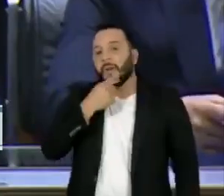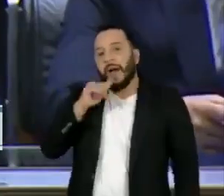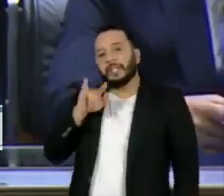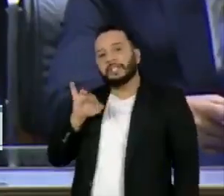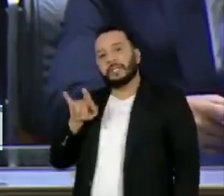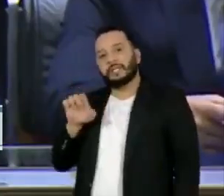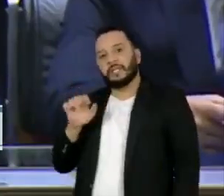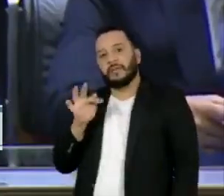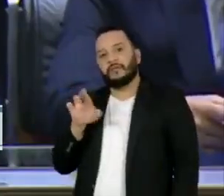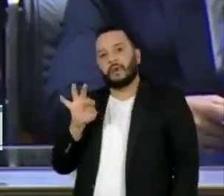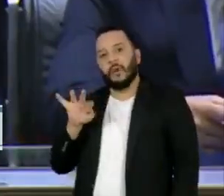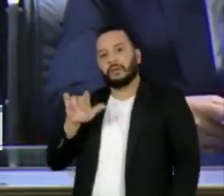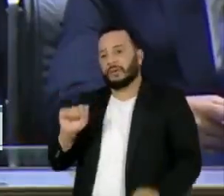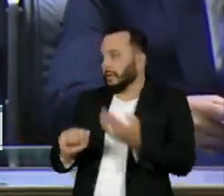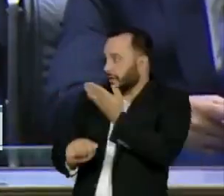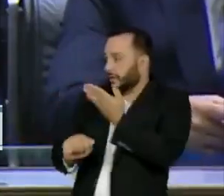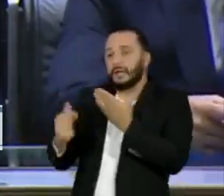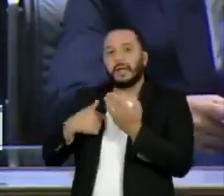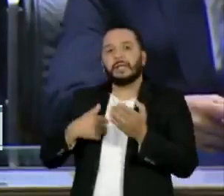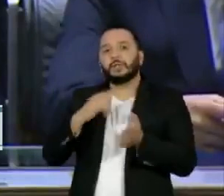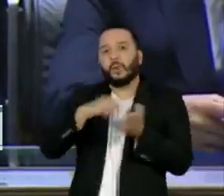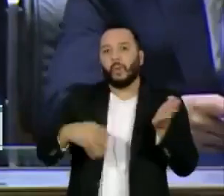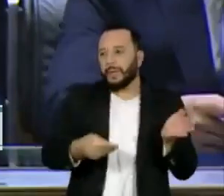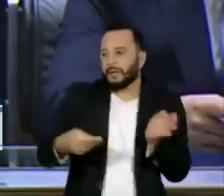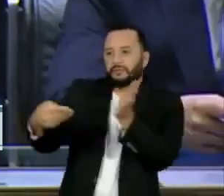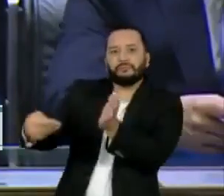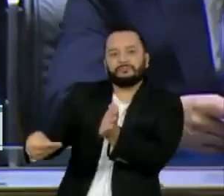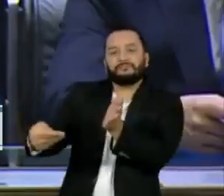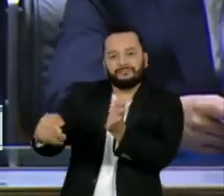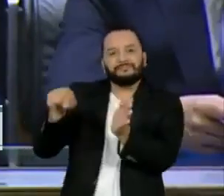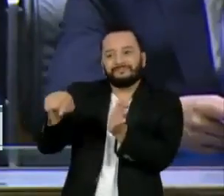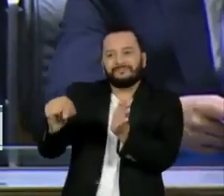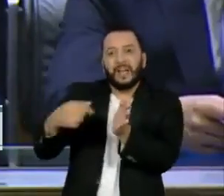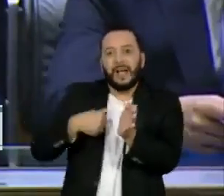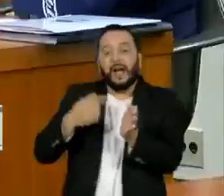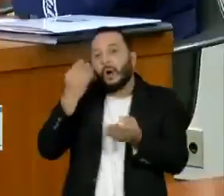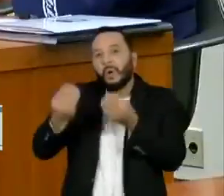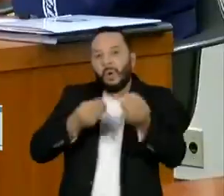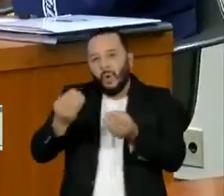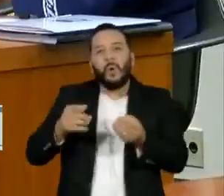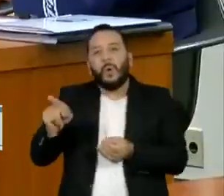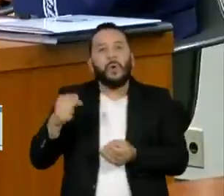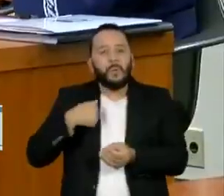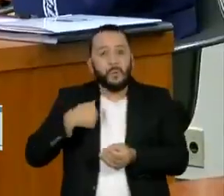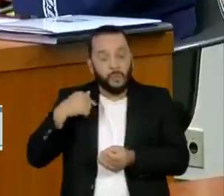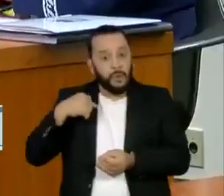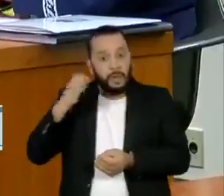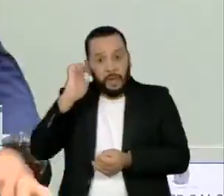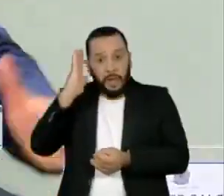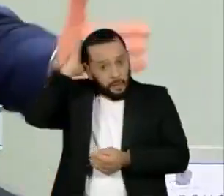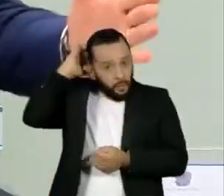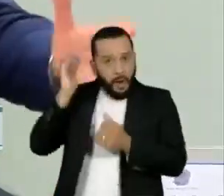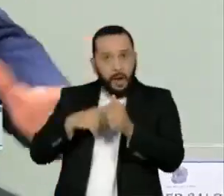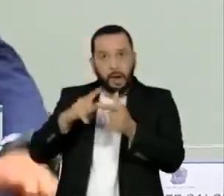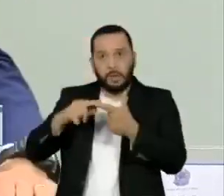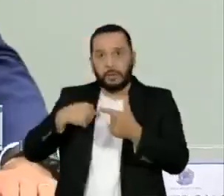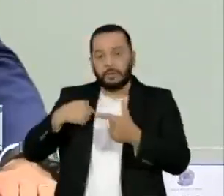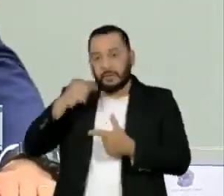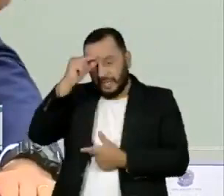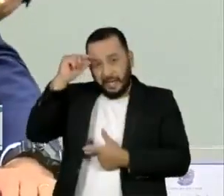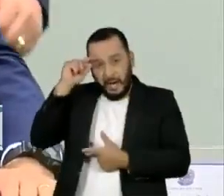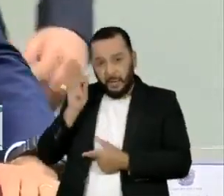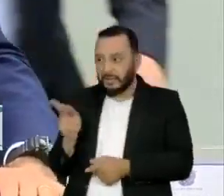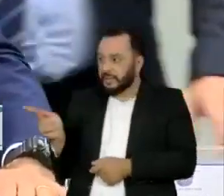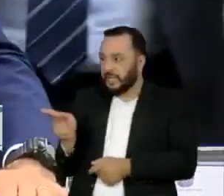entregar aos investigadores documentos que indicariam a relação entre endereços eletrônicos do deputado Eduardo Bolsonaro e contas que